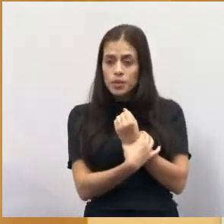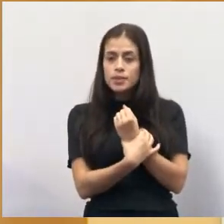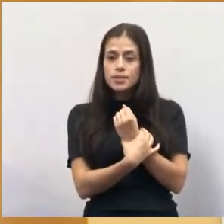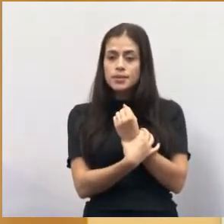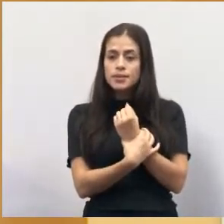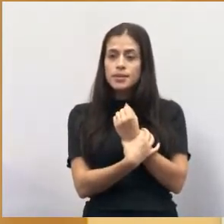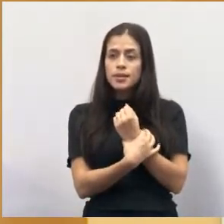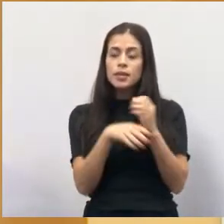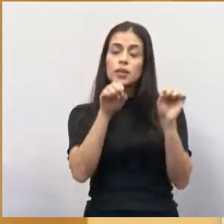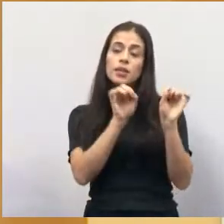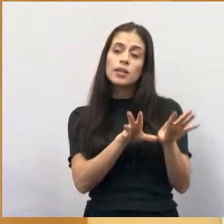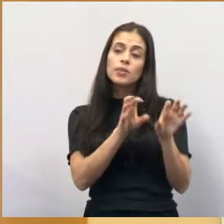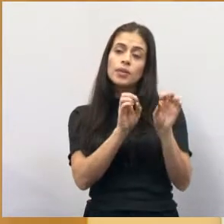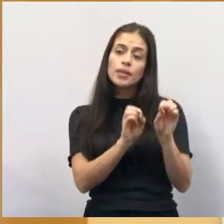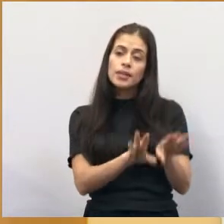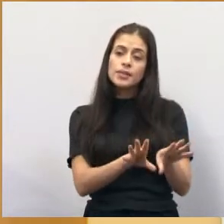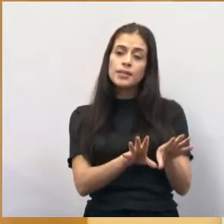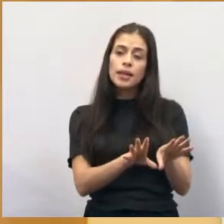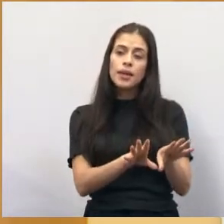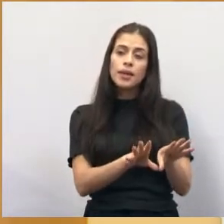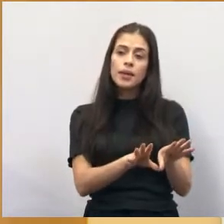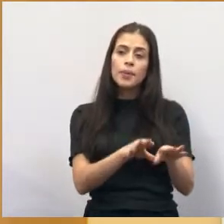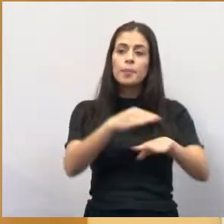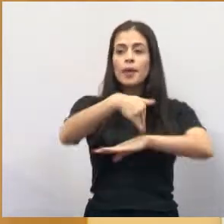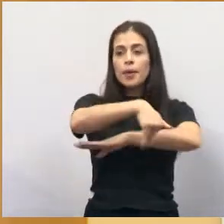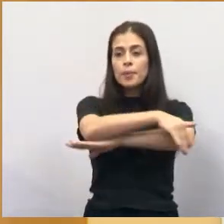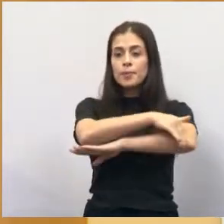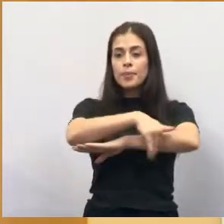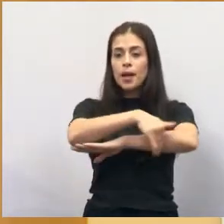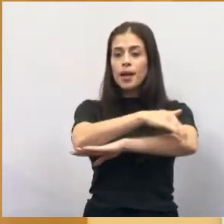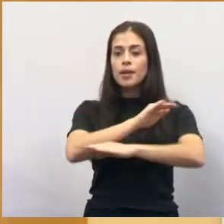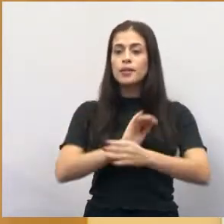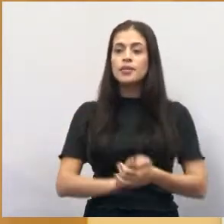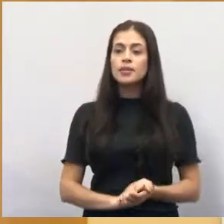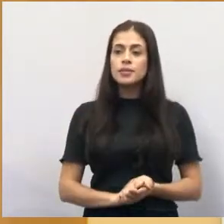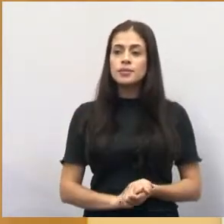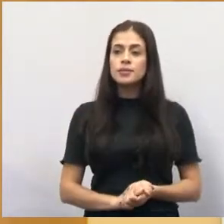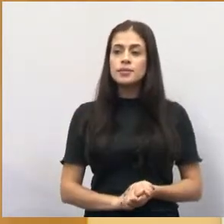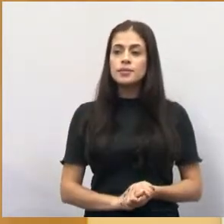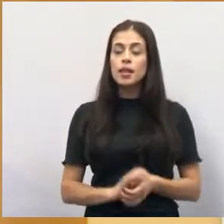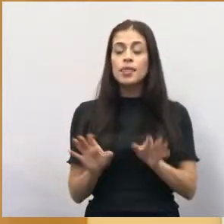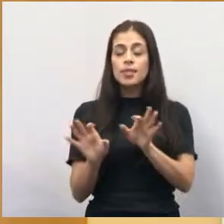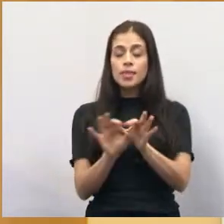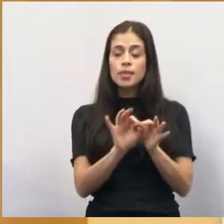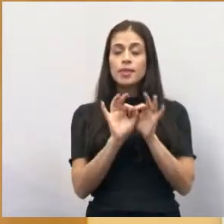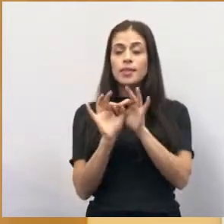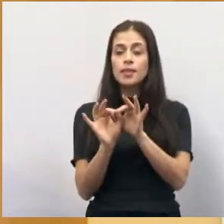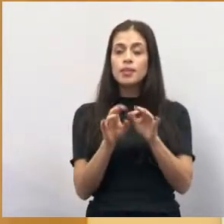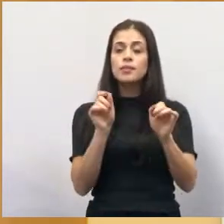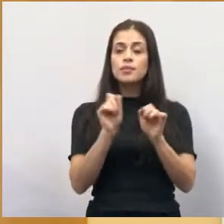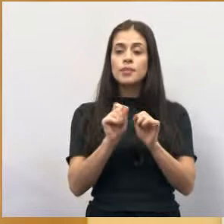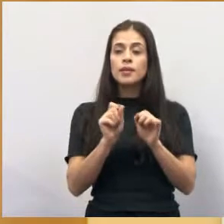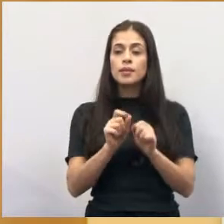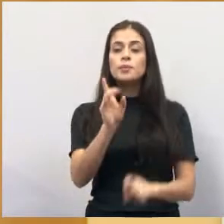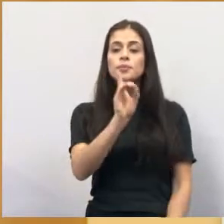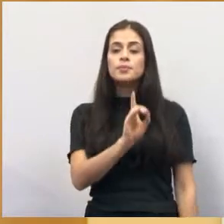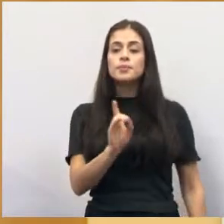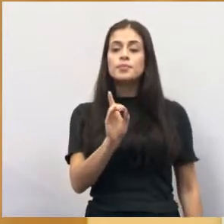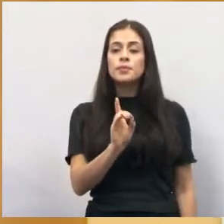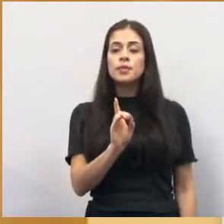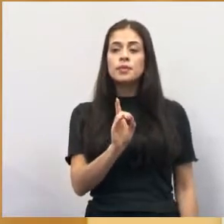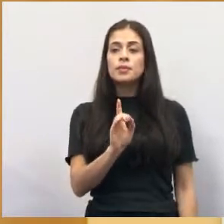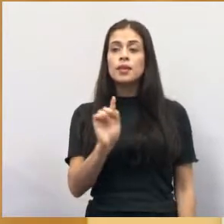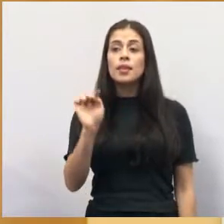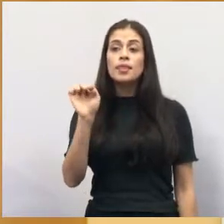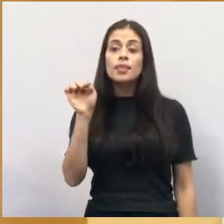para investir na área da educação, na área de pavimentação. Então são alianças que a gente faz com esses deputados que